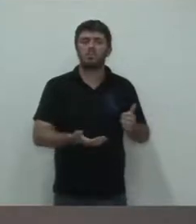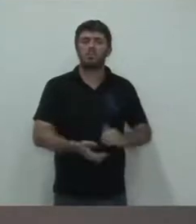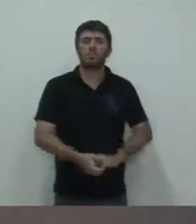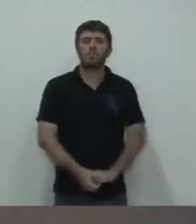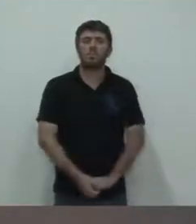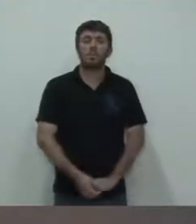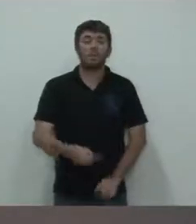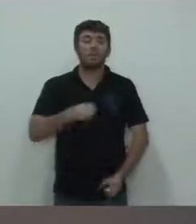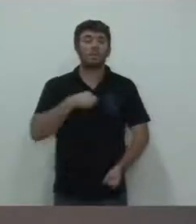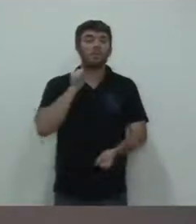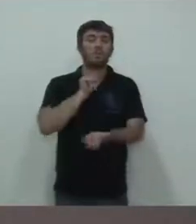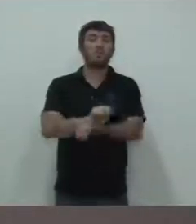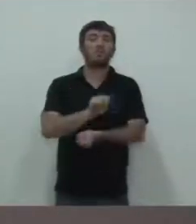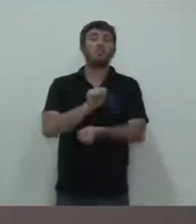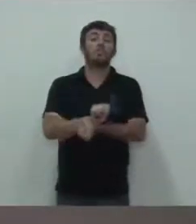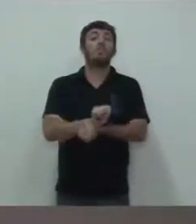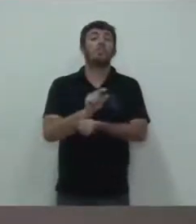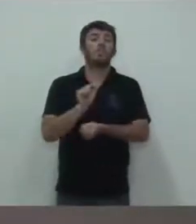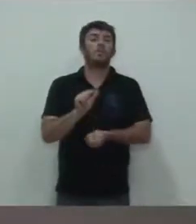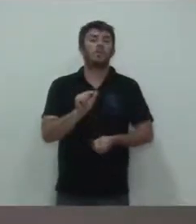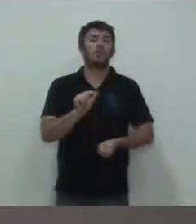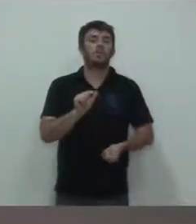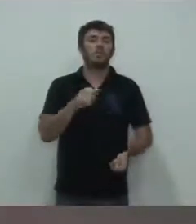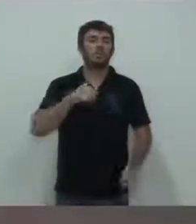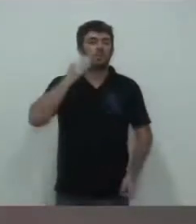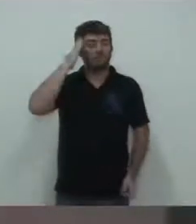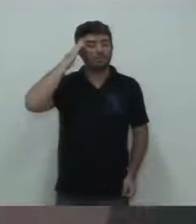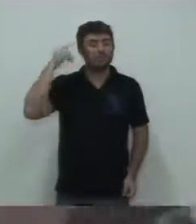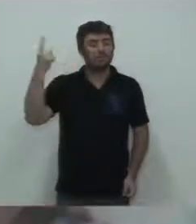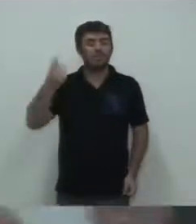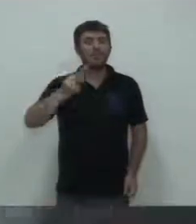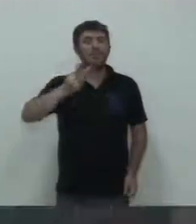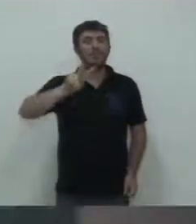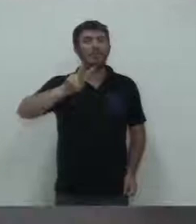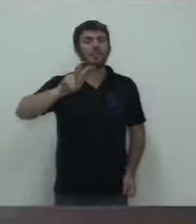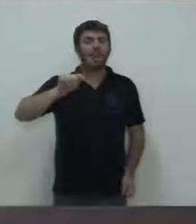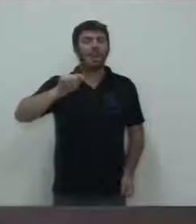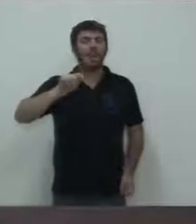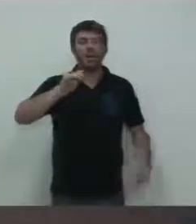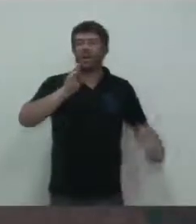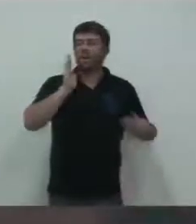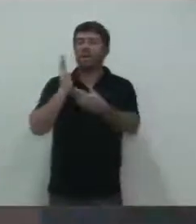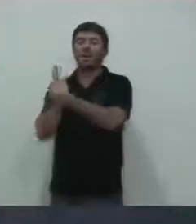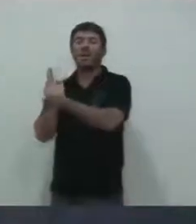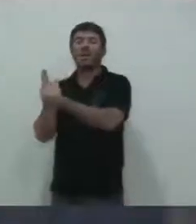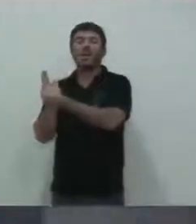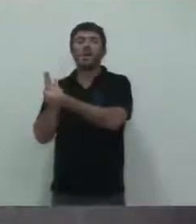Só que eu estou esperando o quê? Mais uma decisão lá, porque eu sei quem vai recorrer. Aí vai ter a desculpinha.